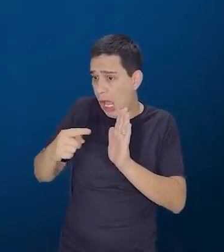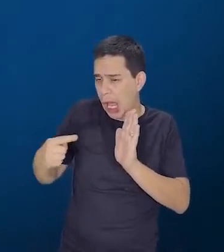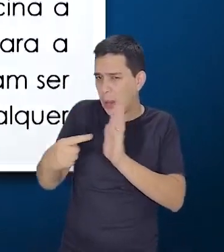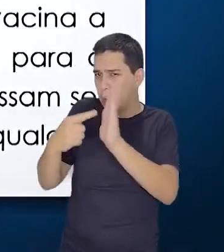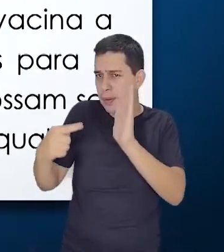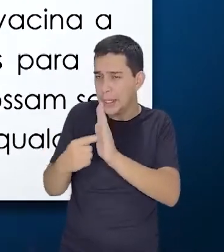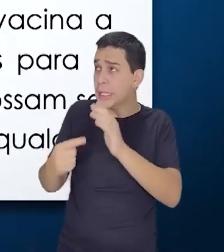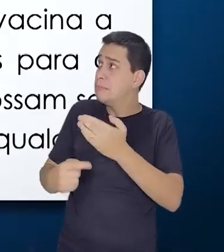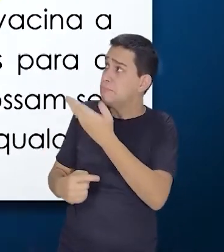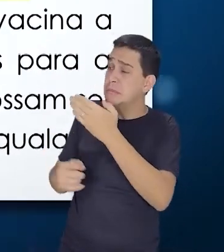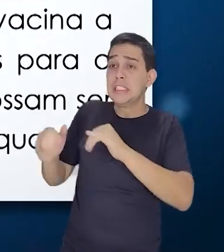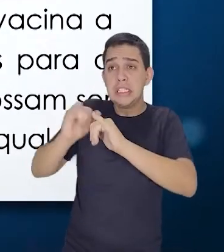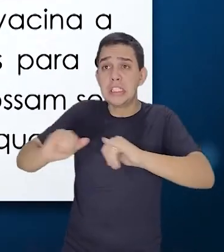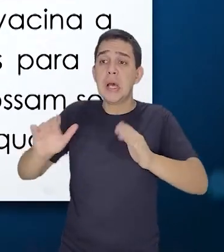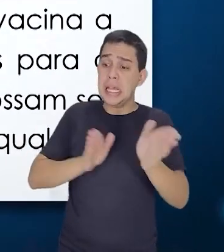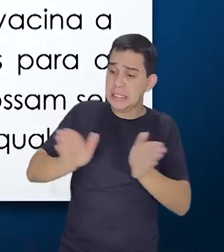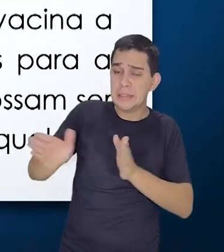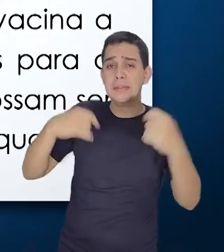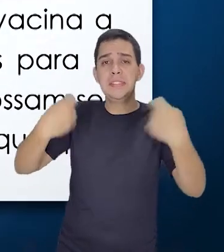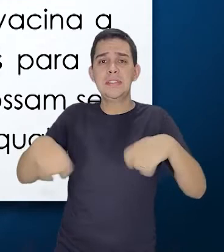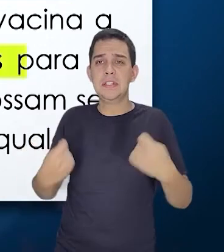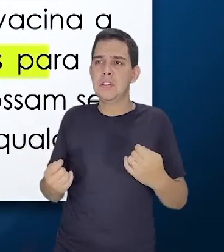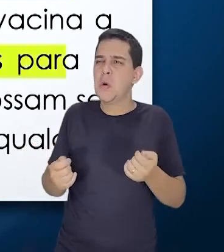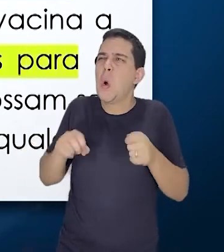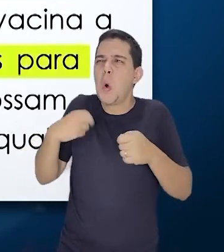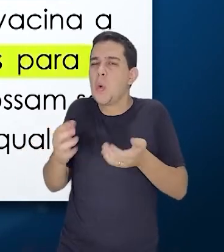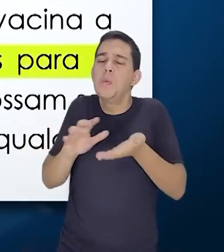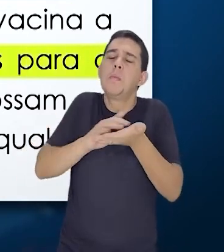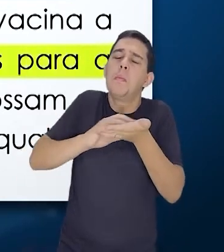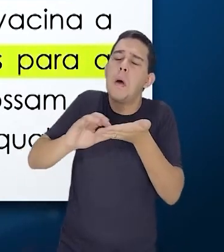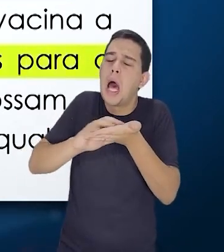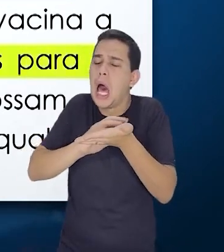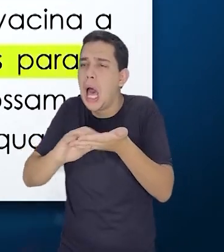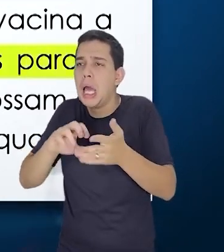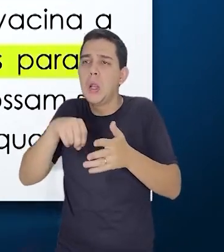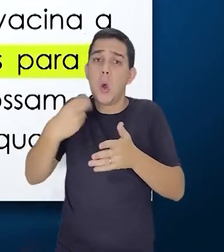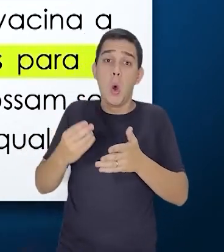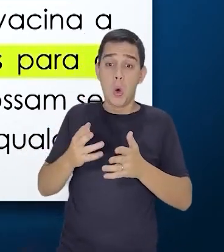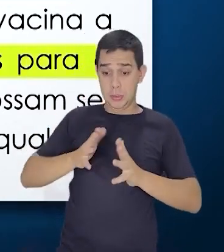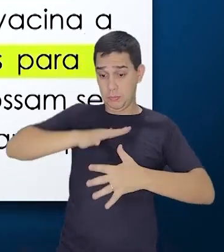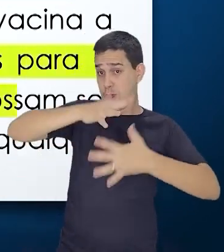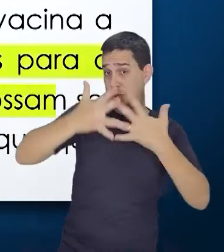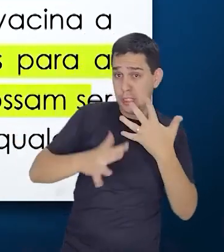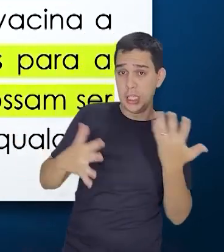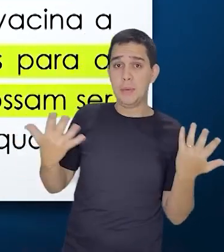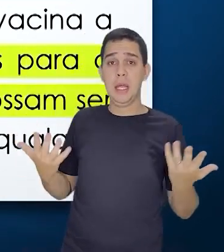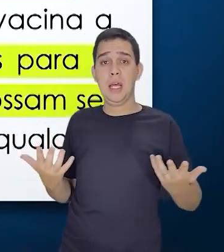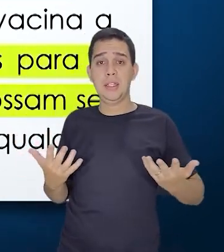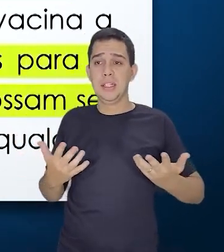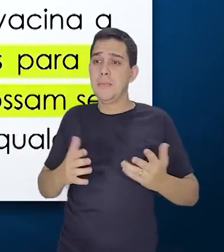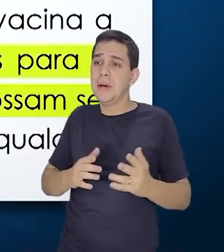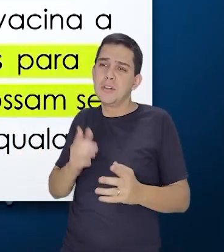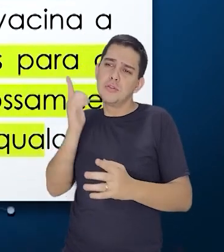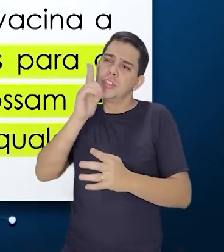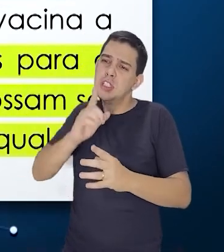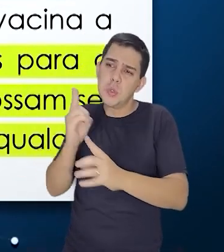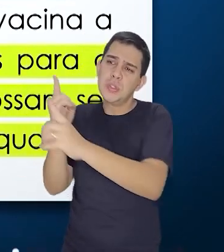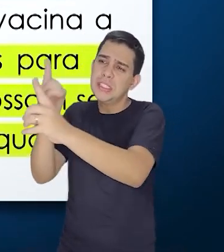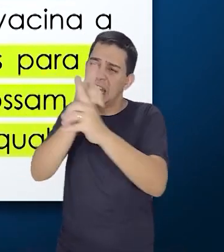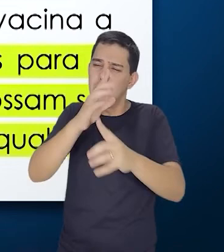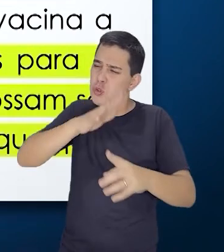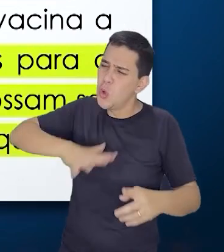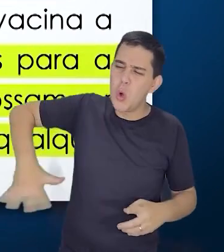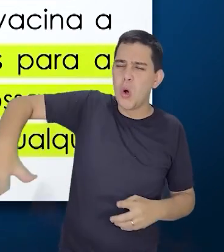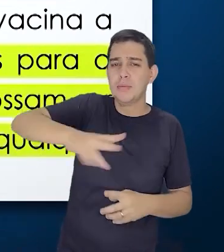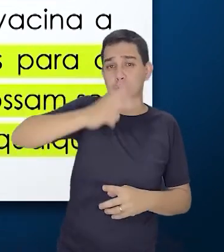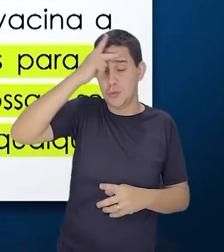braile, seja com libras, seja de forma a alcançar as pessoas com deficiência,